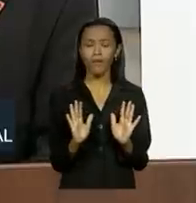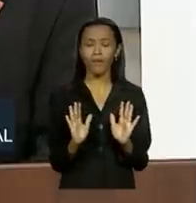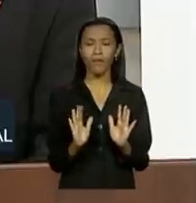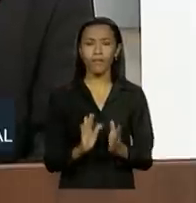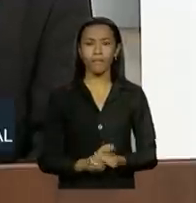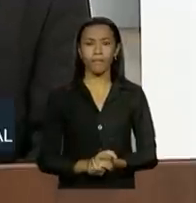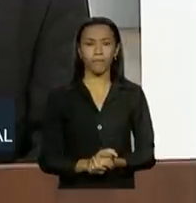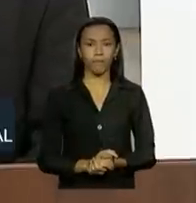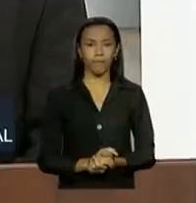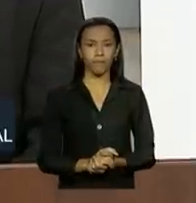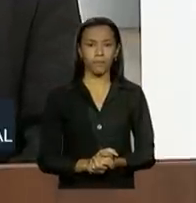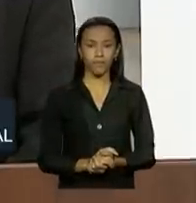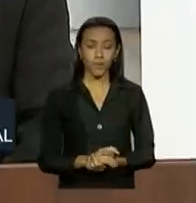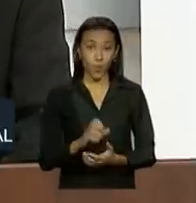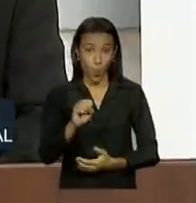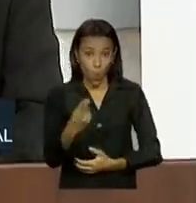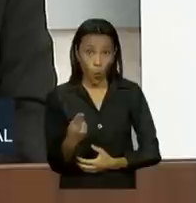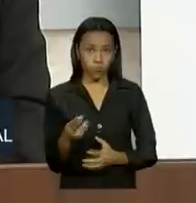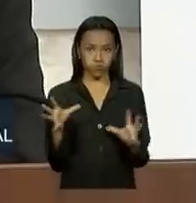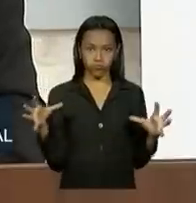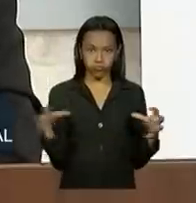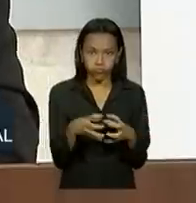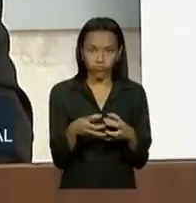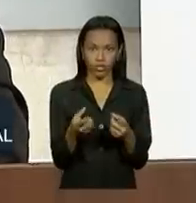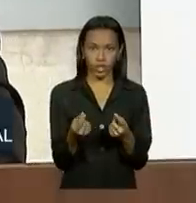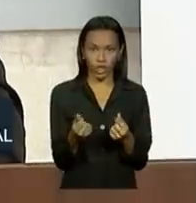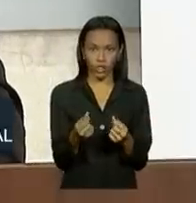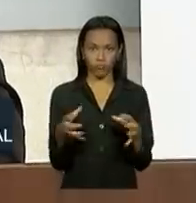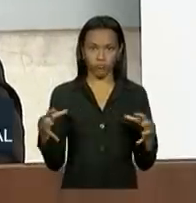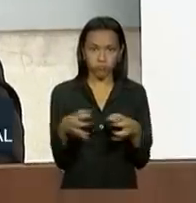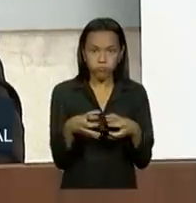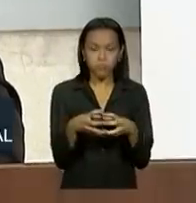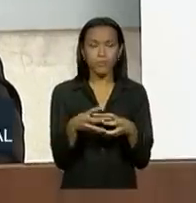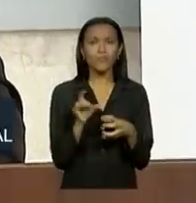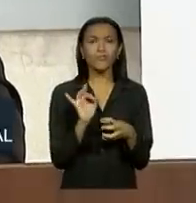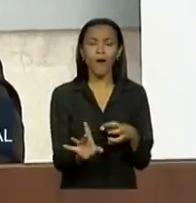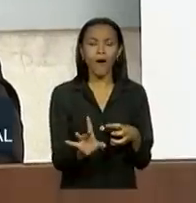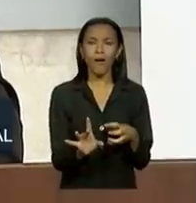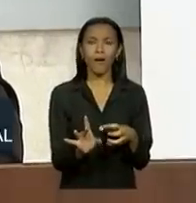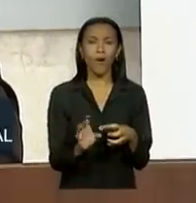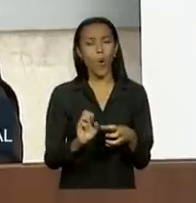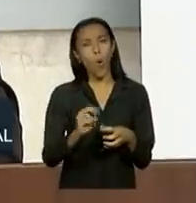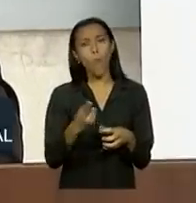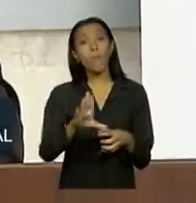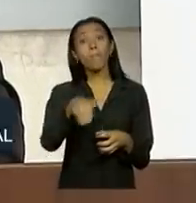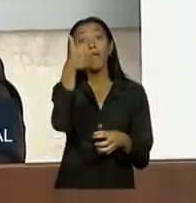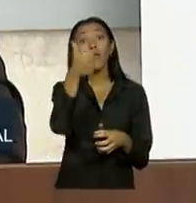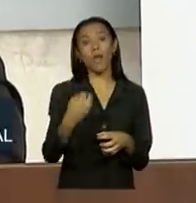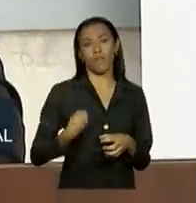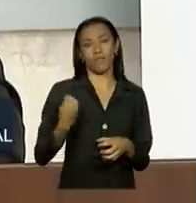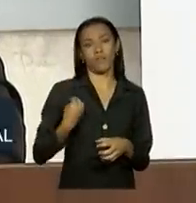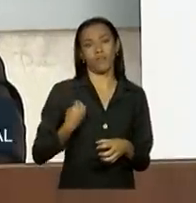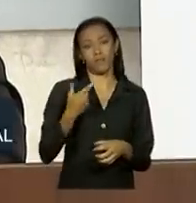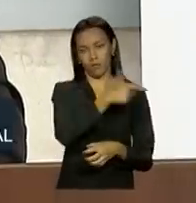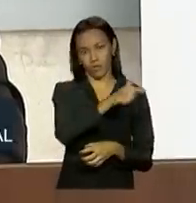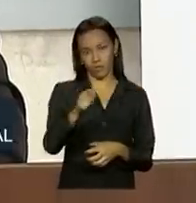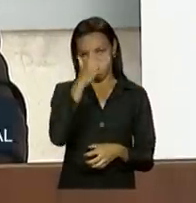Para aumentar a concentração de renda? Ou para melhorar a vida das pessoas?